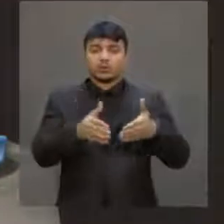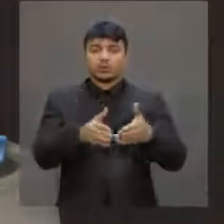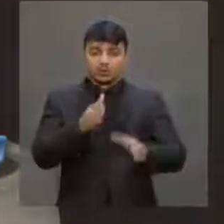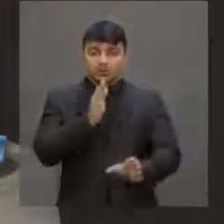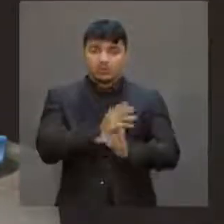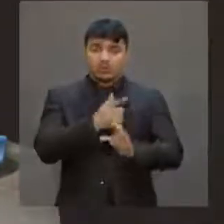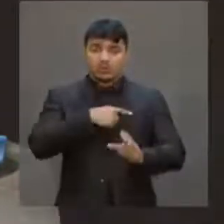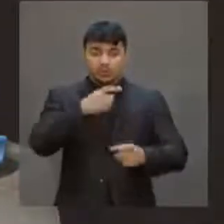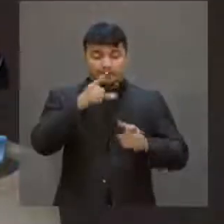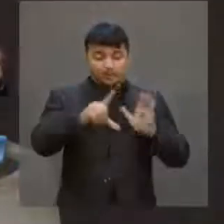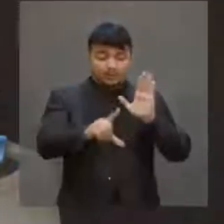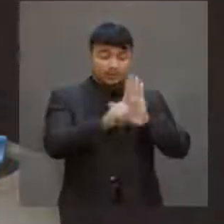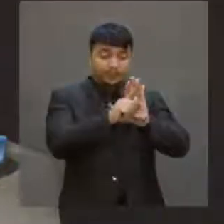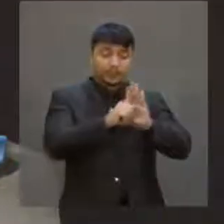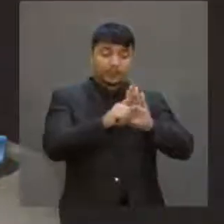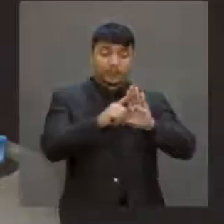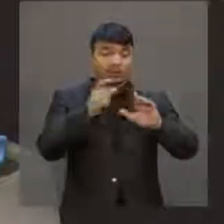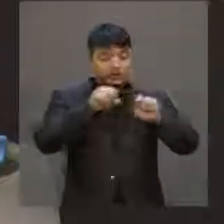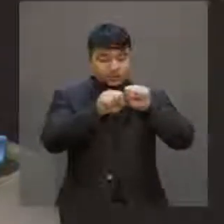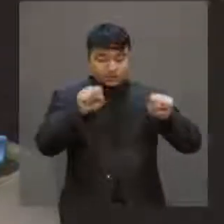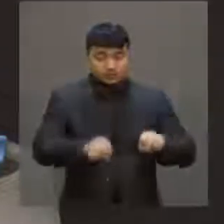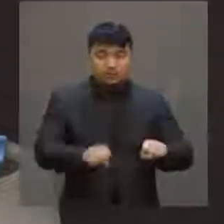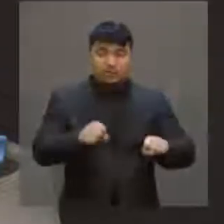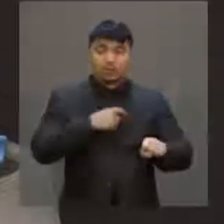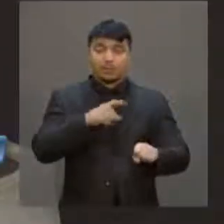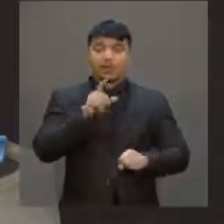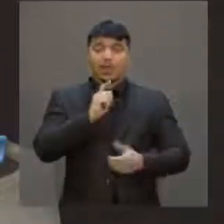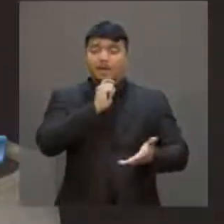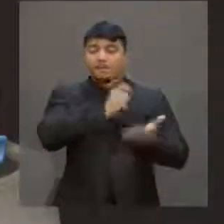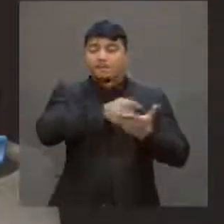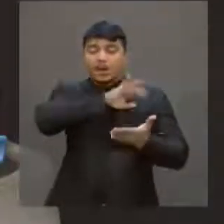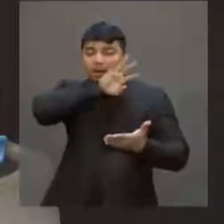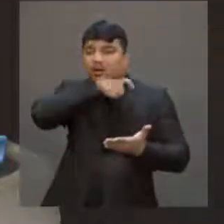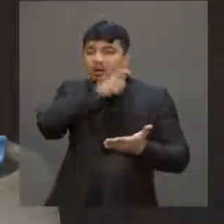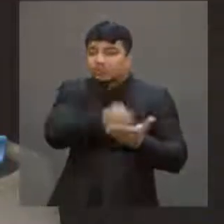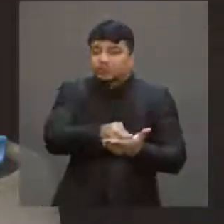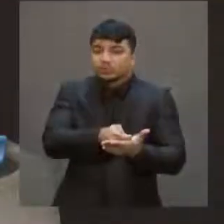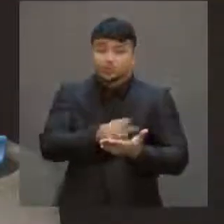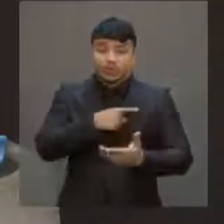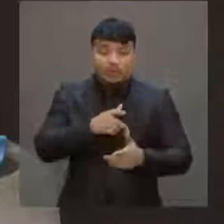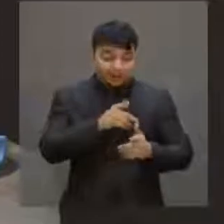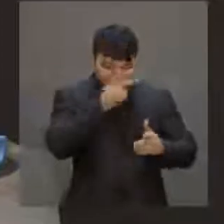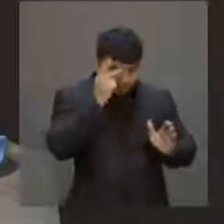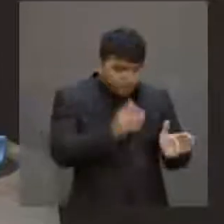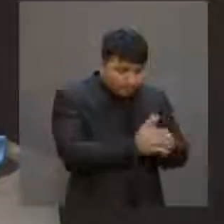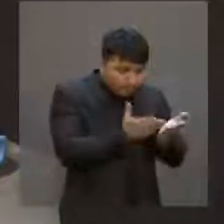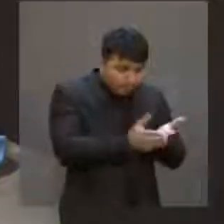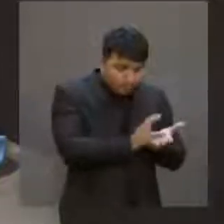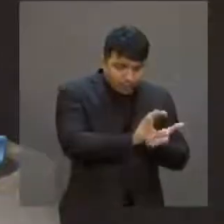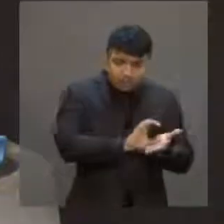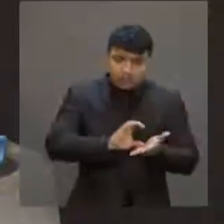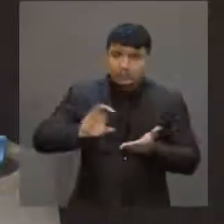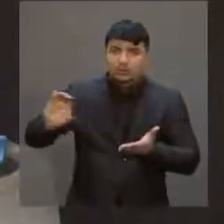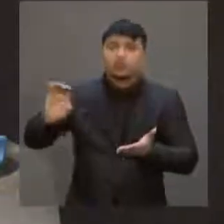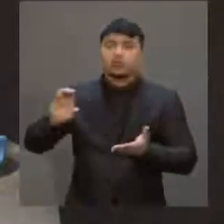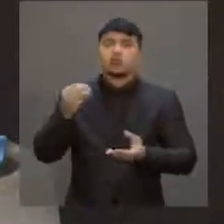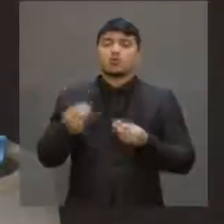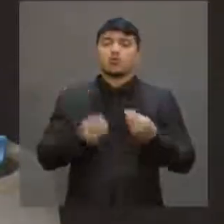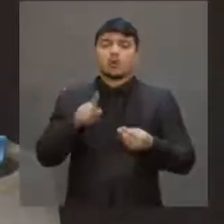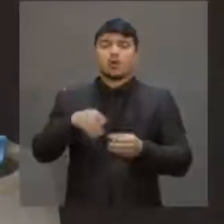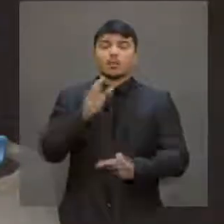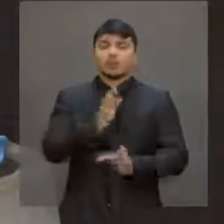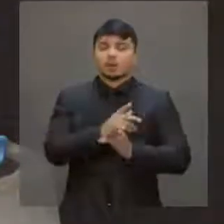sistema tributário regressivo, ou seja, tira dos mais pobres, é transferido aos mais ricos por via da